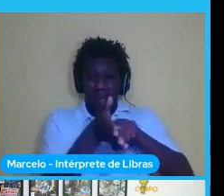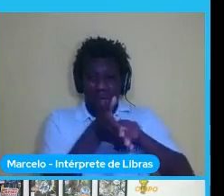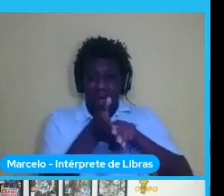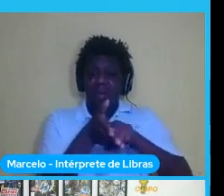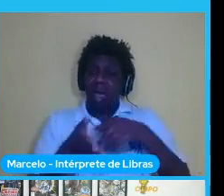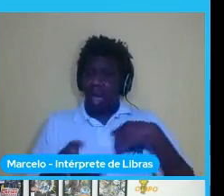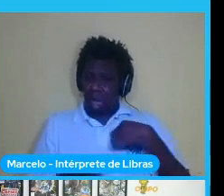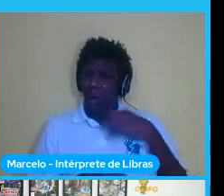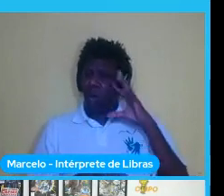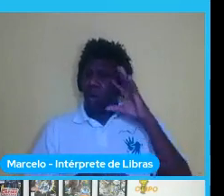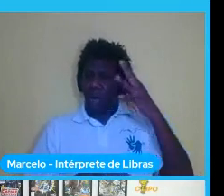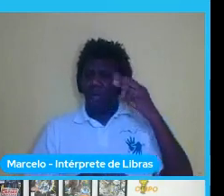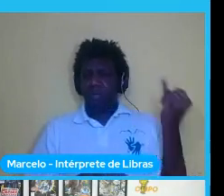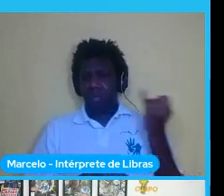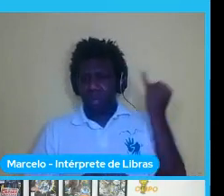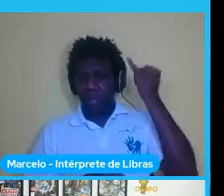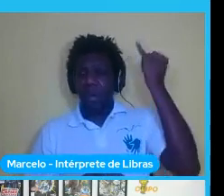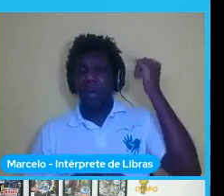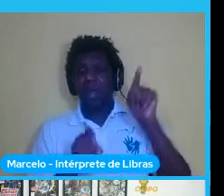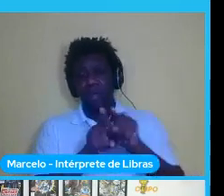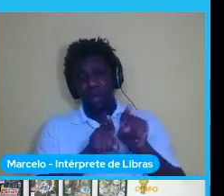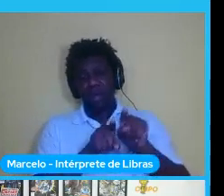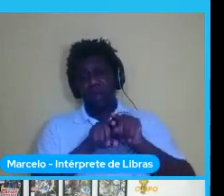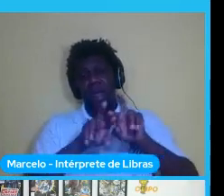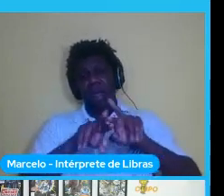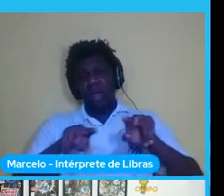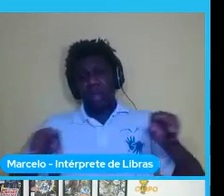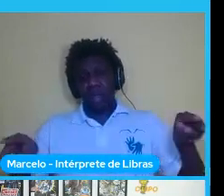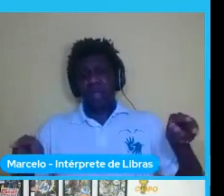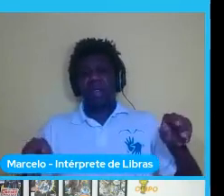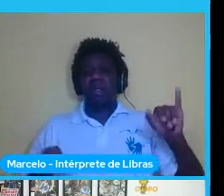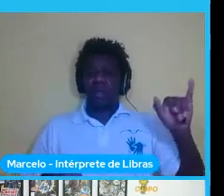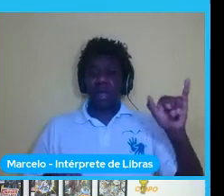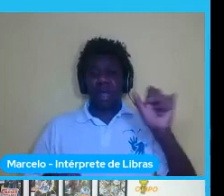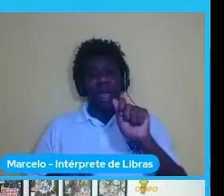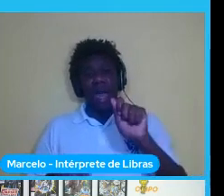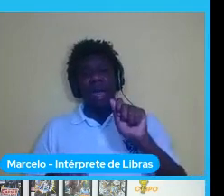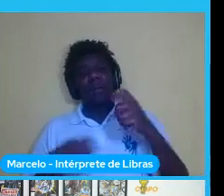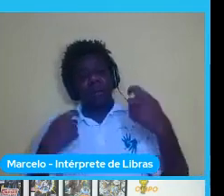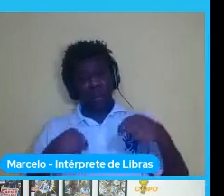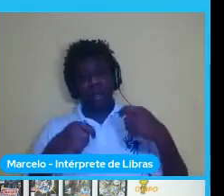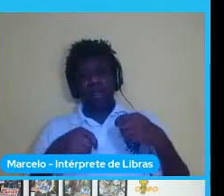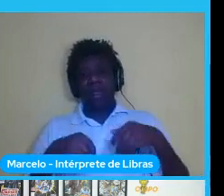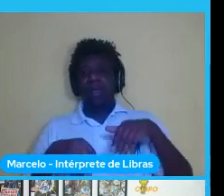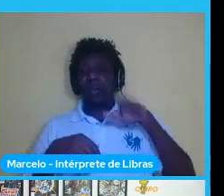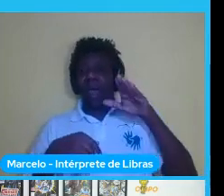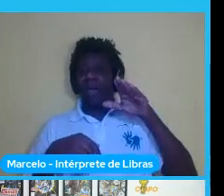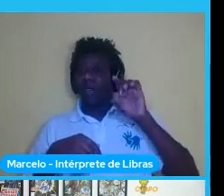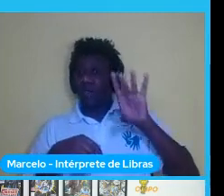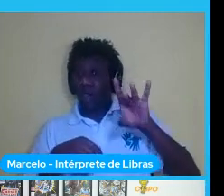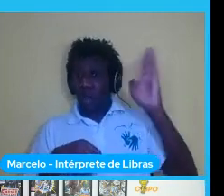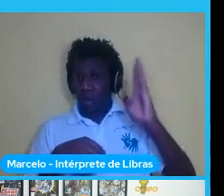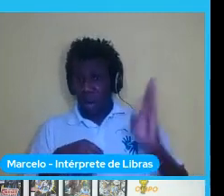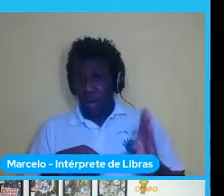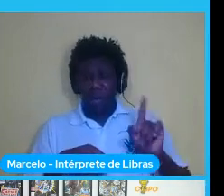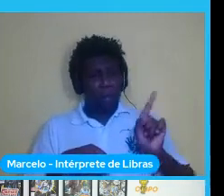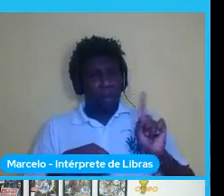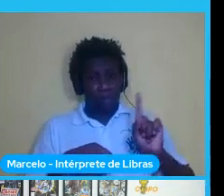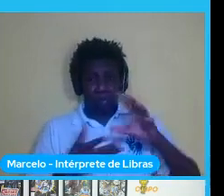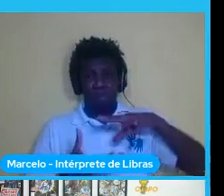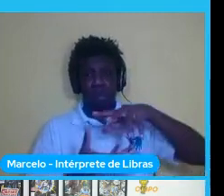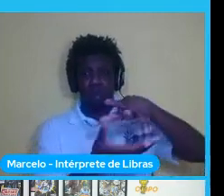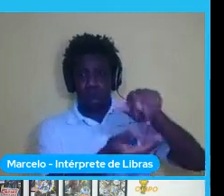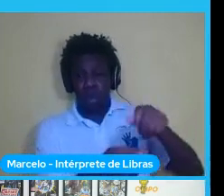e principalmente investir na diversificação do próprio campo de ar a gente sabe que não só no Brasil mas no mundo a área de